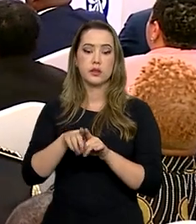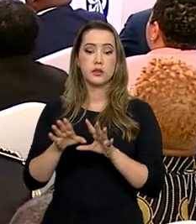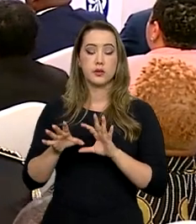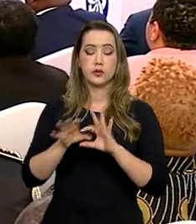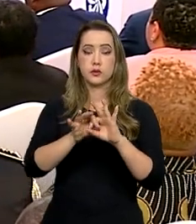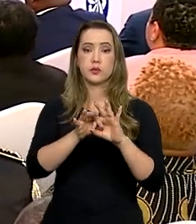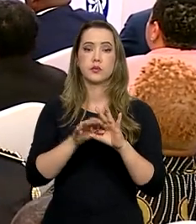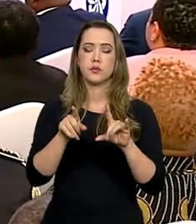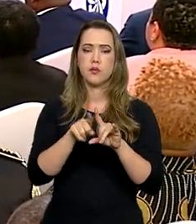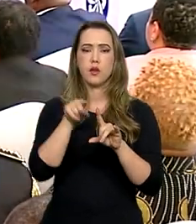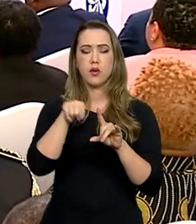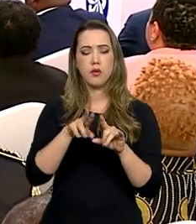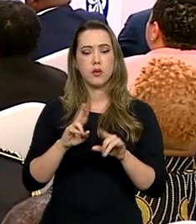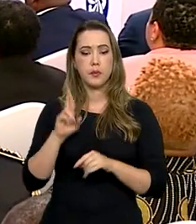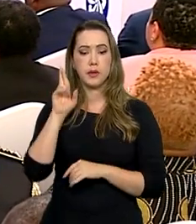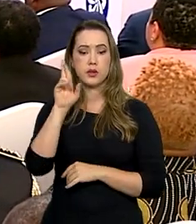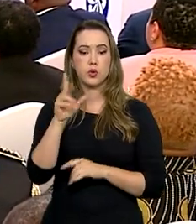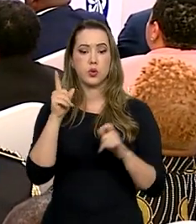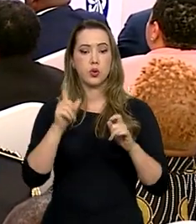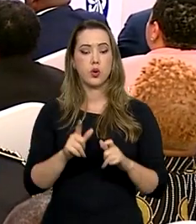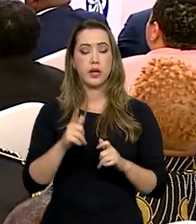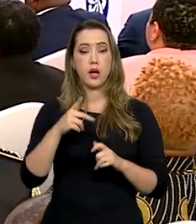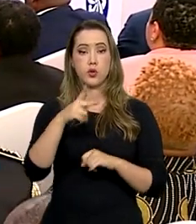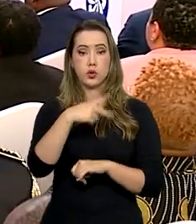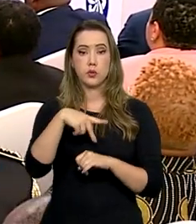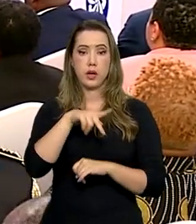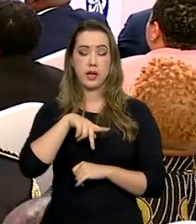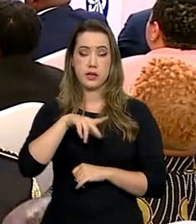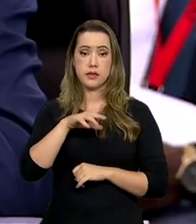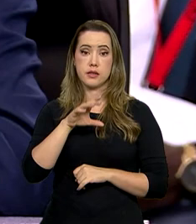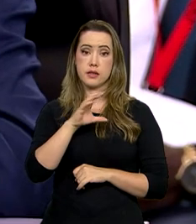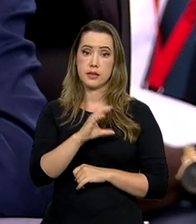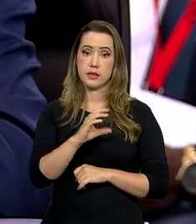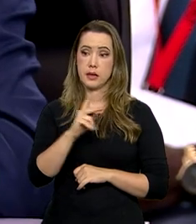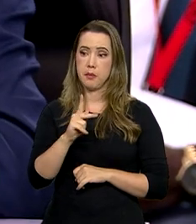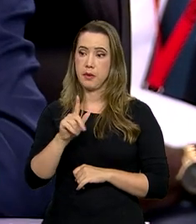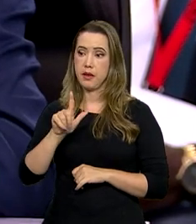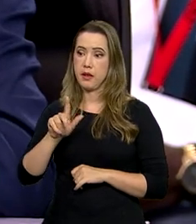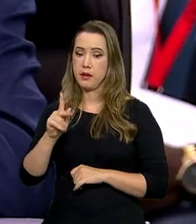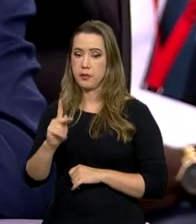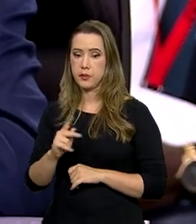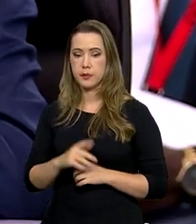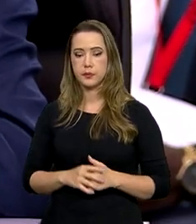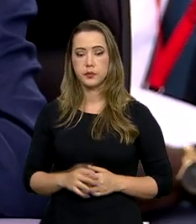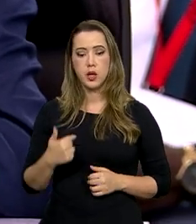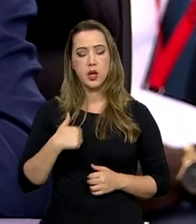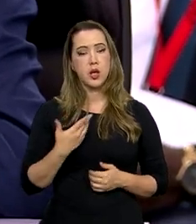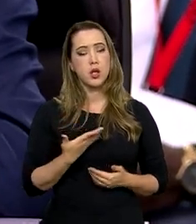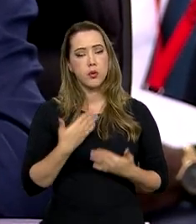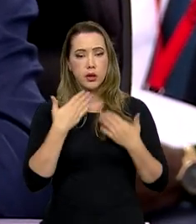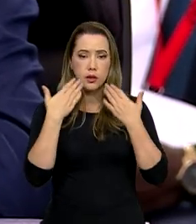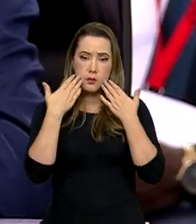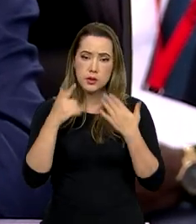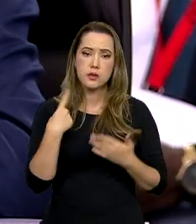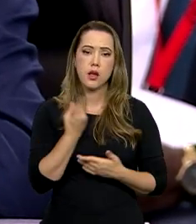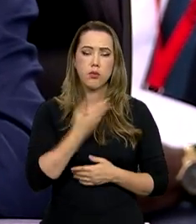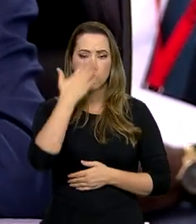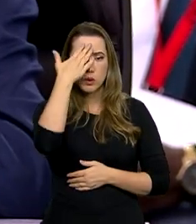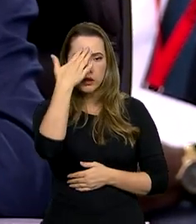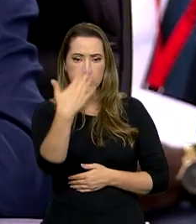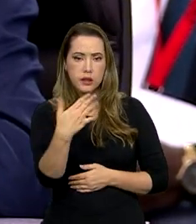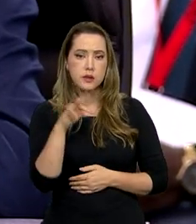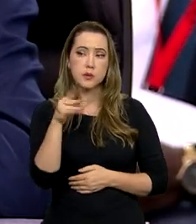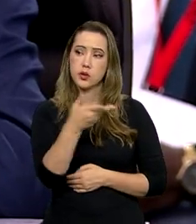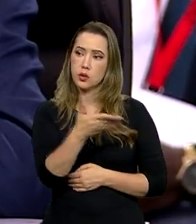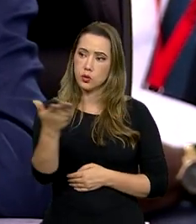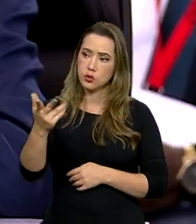Comunidade dos Países de Língua Portuguesa, a CPLP. Gostaria de expressar a minha profunda gratidão a todos os chefes